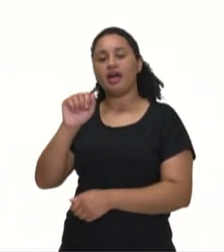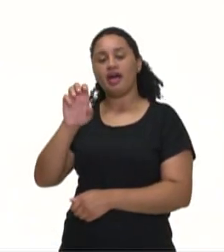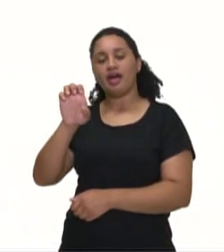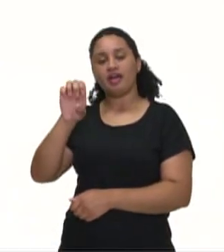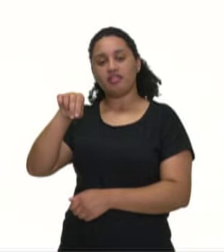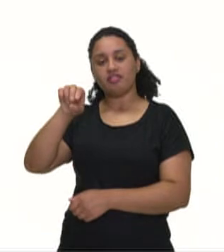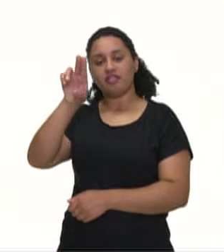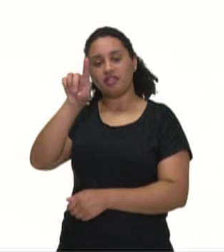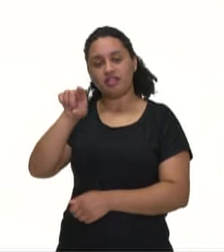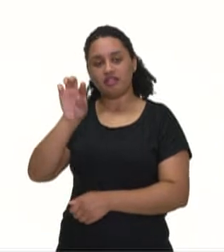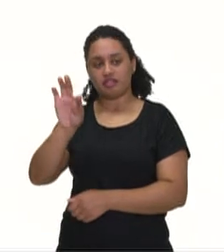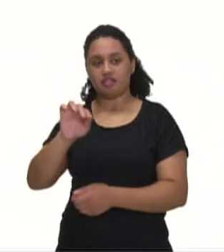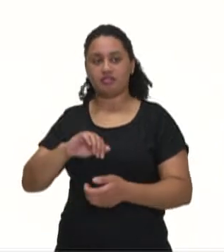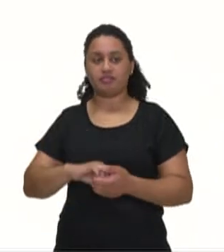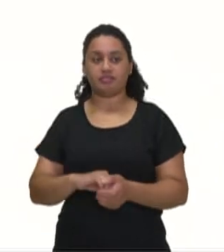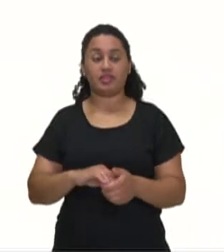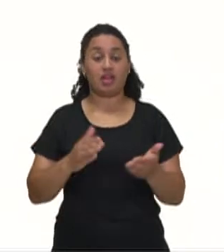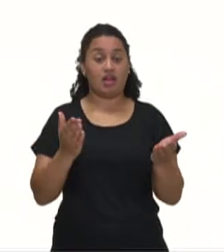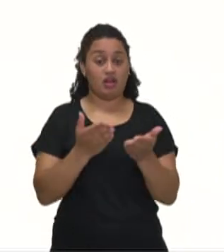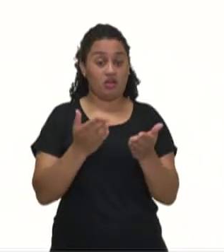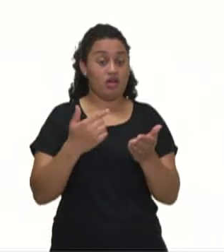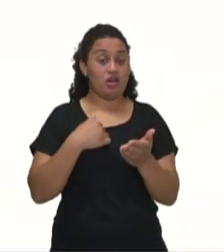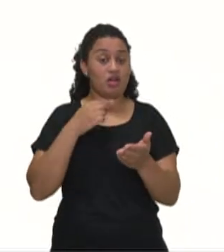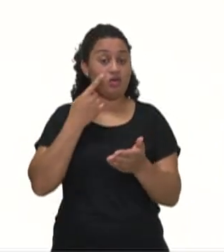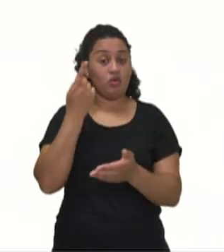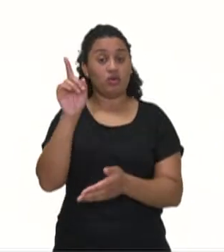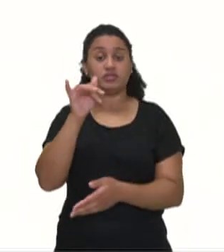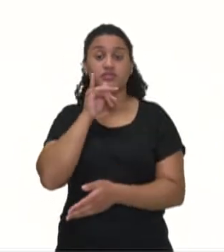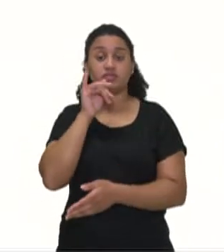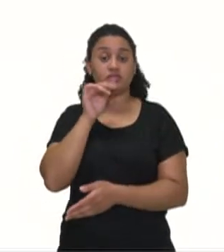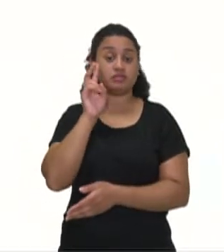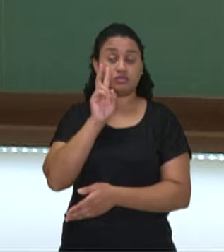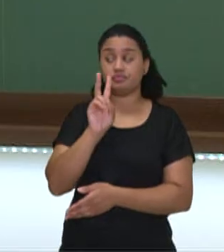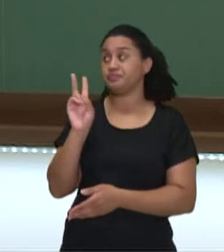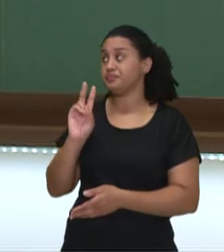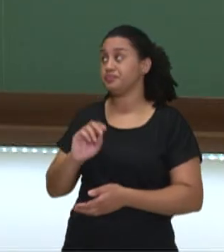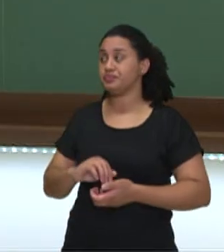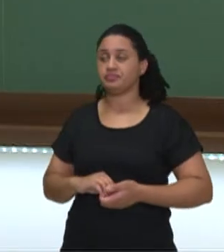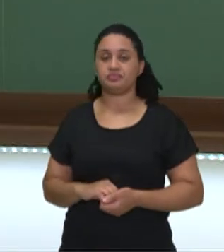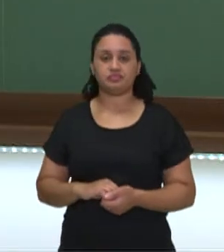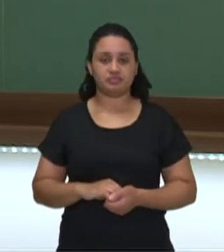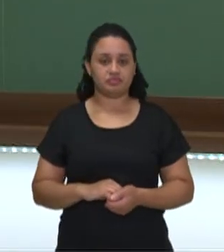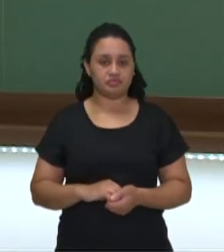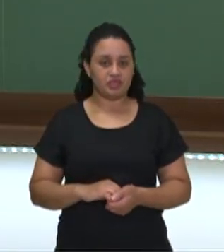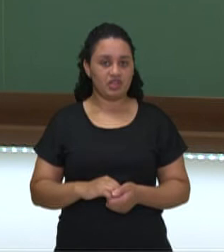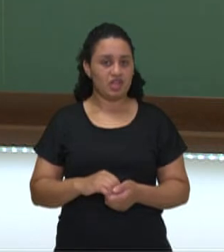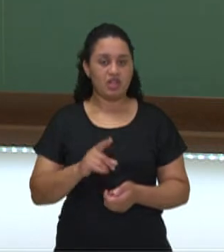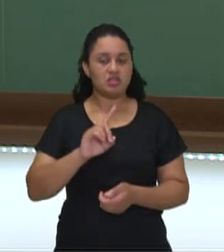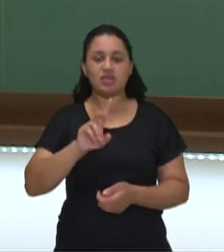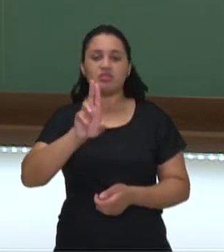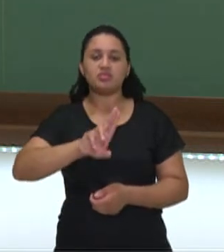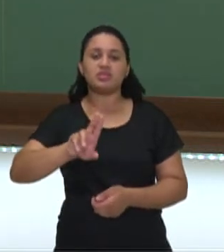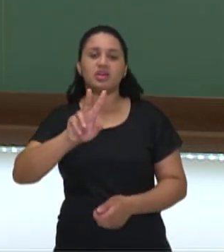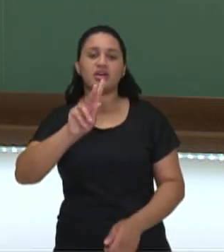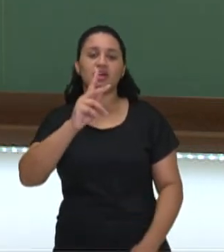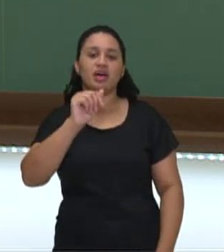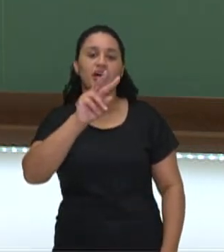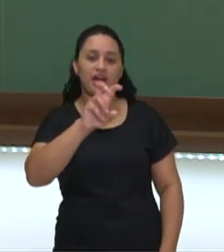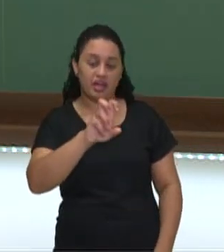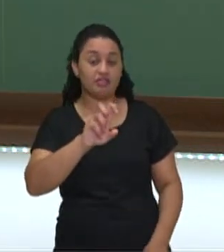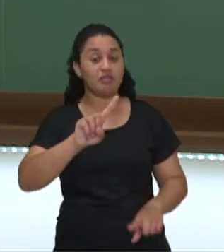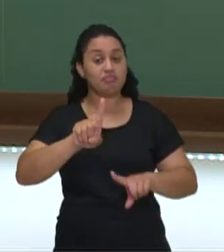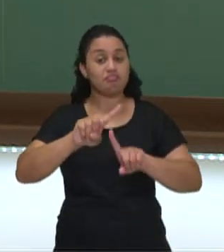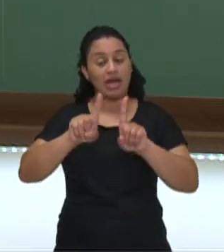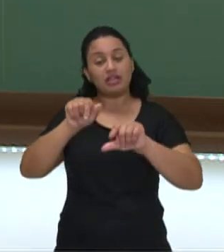Aqui, eu já não estou usando have e sim o has. Por quê? A pergunta é sobre ele. Então, sempre quando for he, she ou